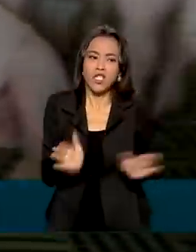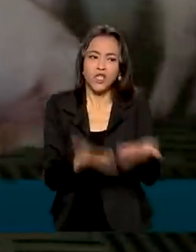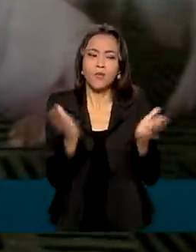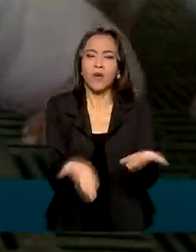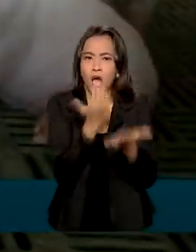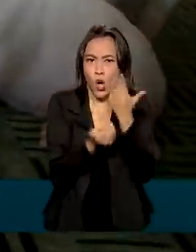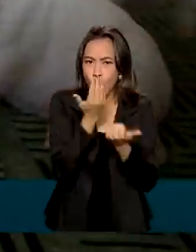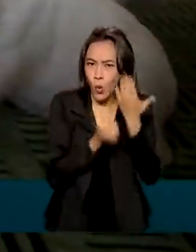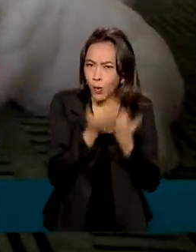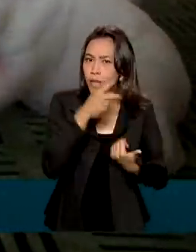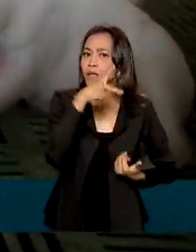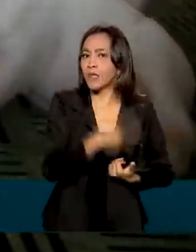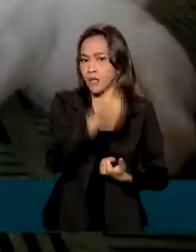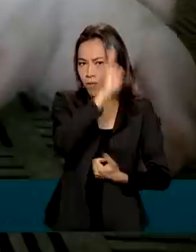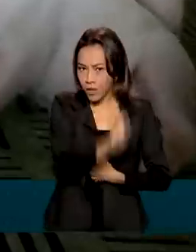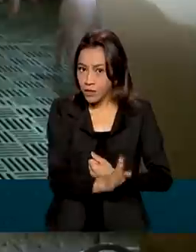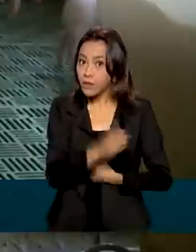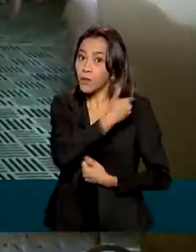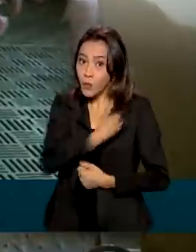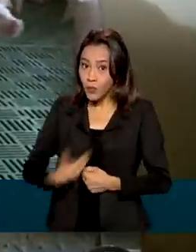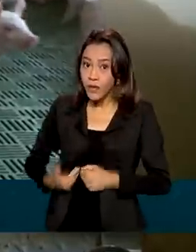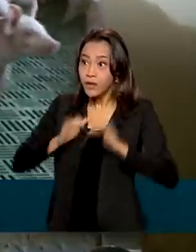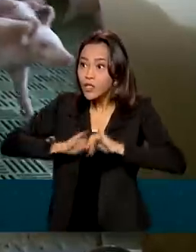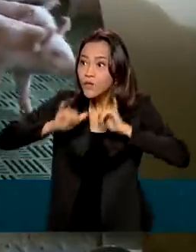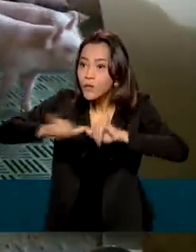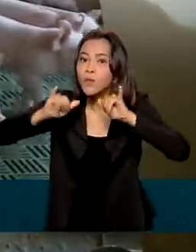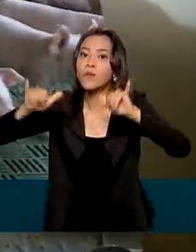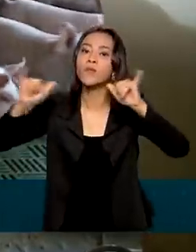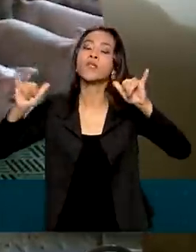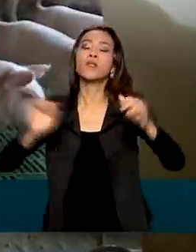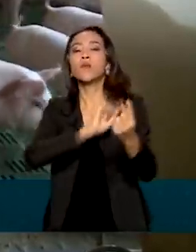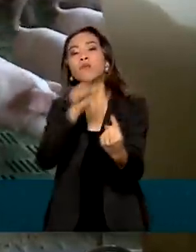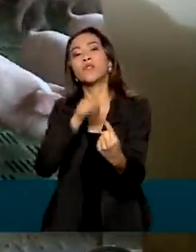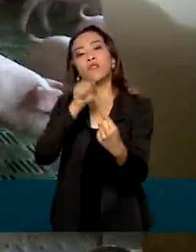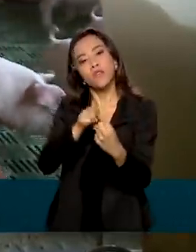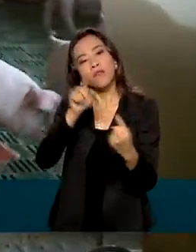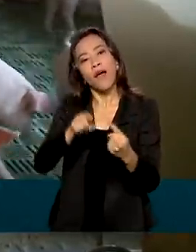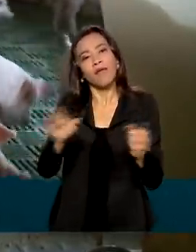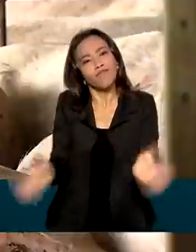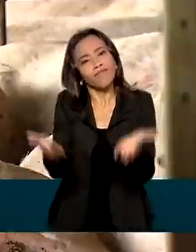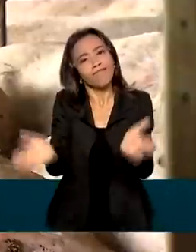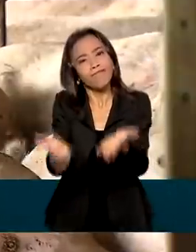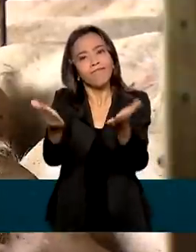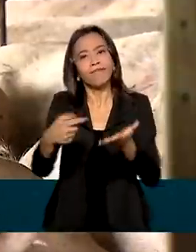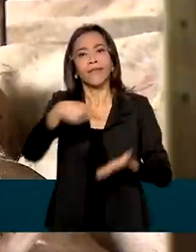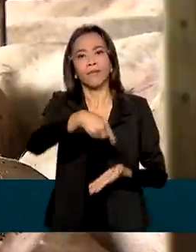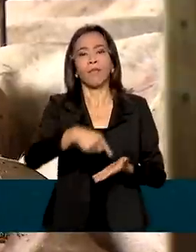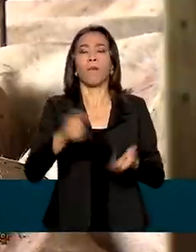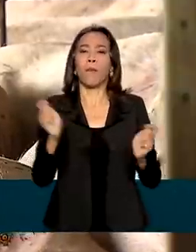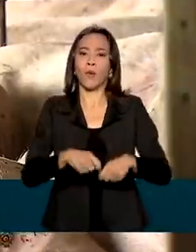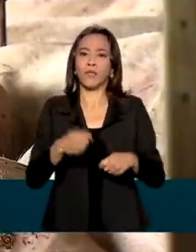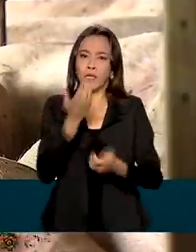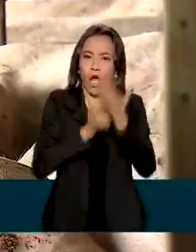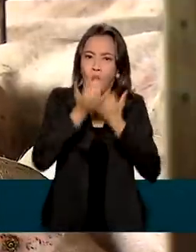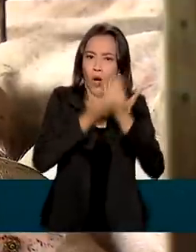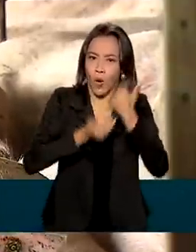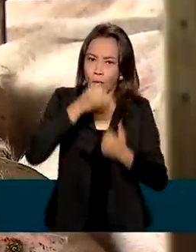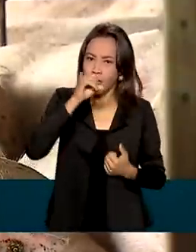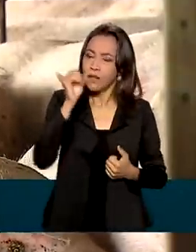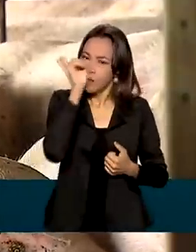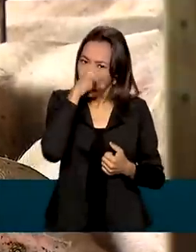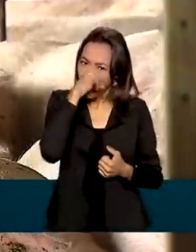o governo está promovendo uma campanha. A meta é incentivar que o produto ganhe a preferência de